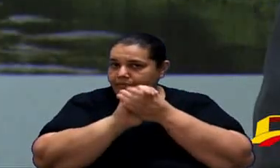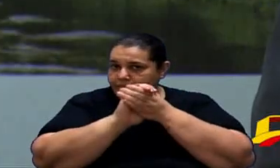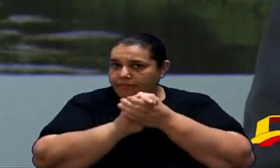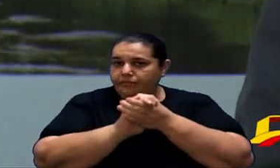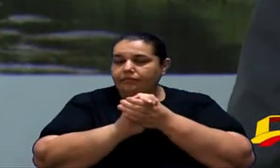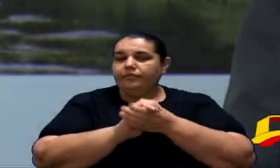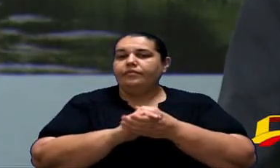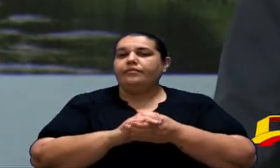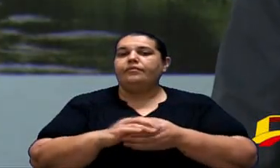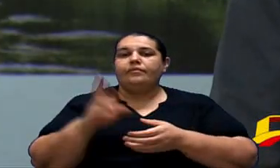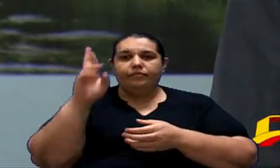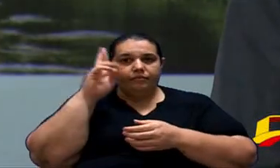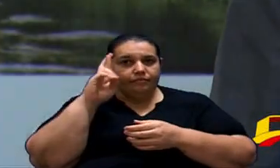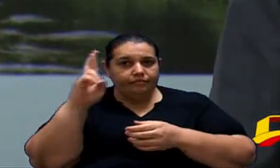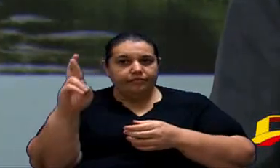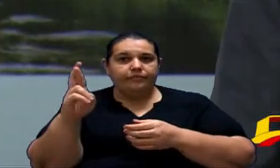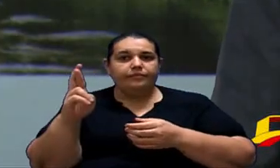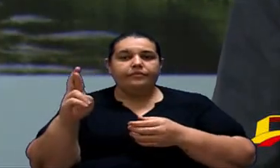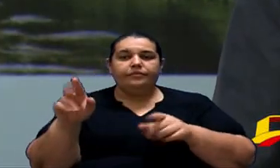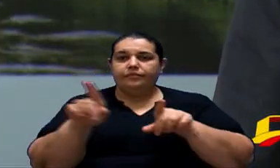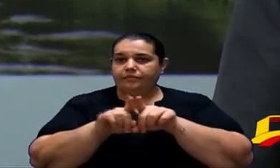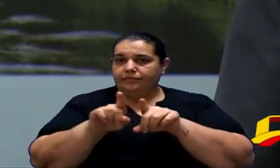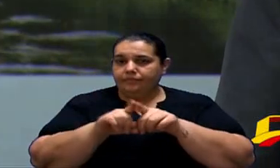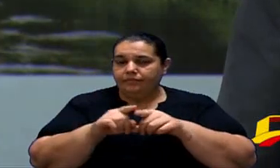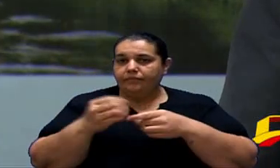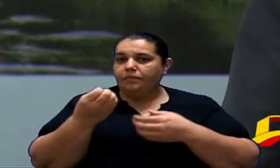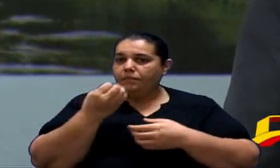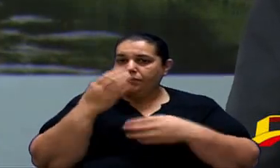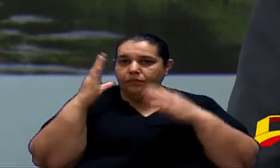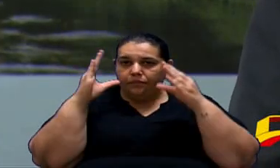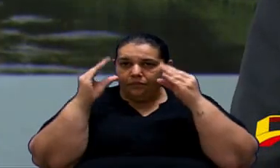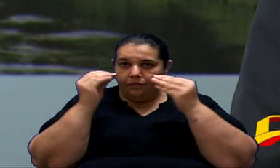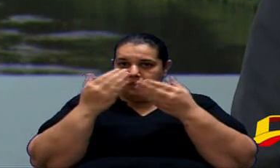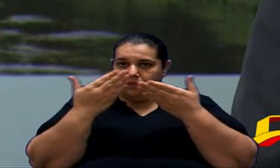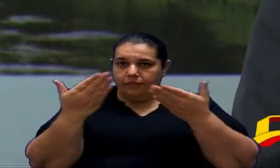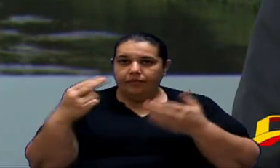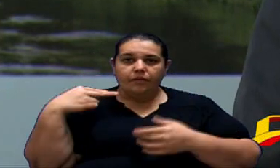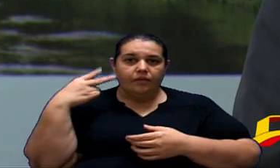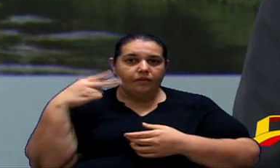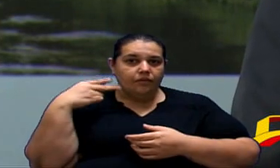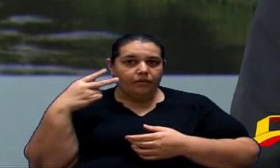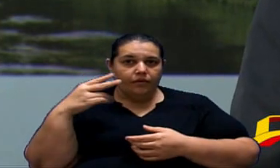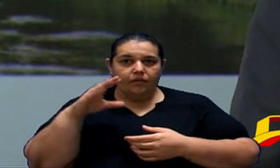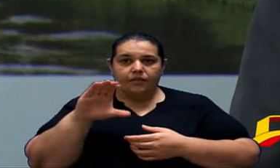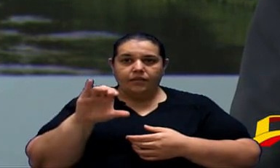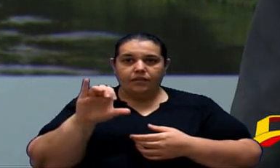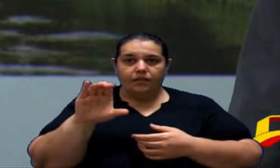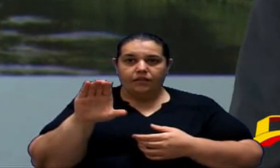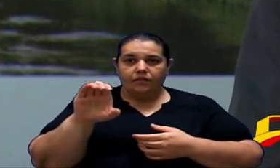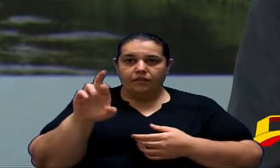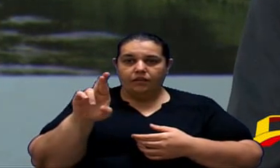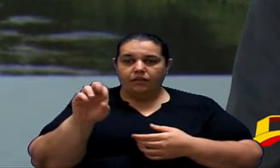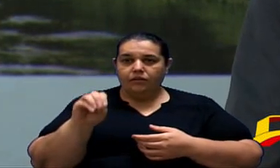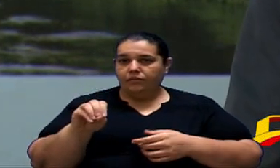O presidente Dessa sessão Serentismo Senhor vereador Cícero João